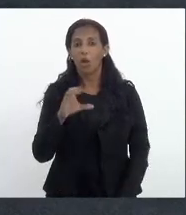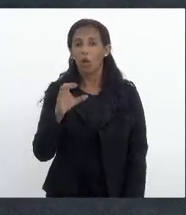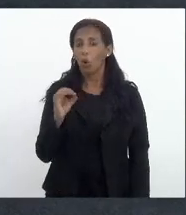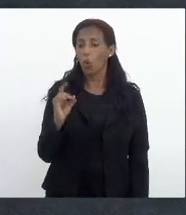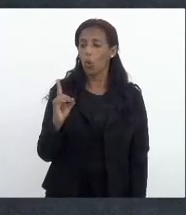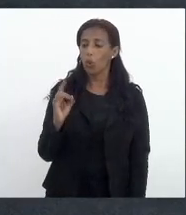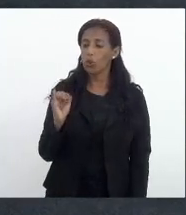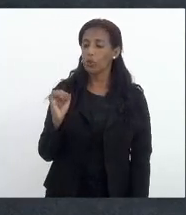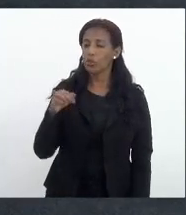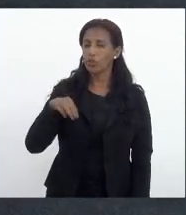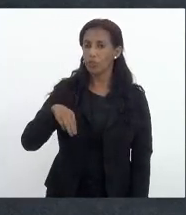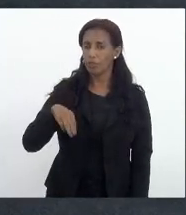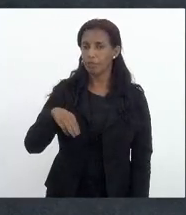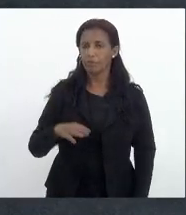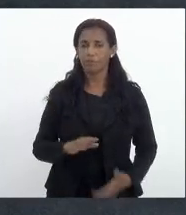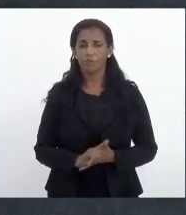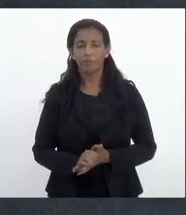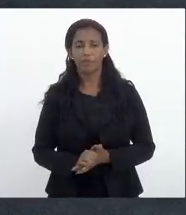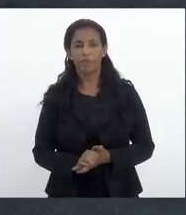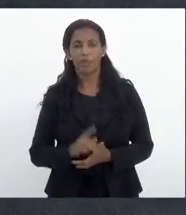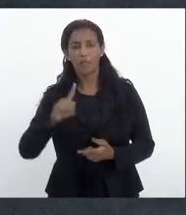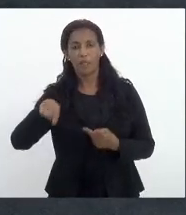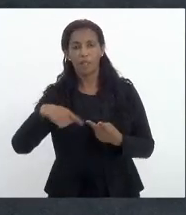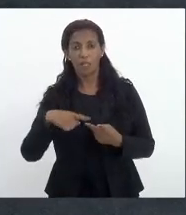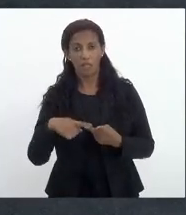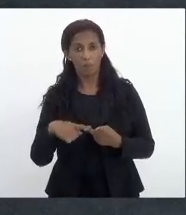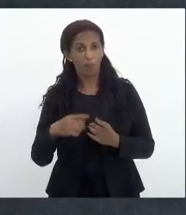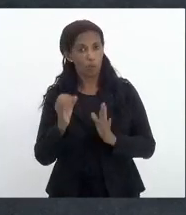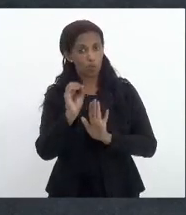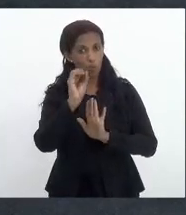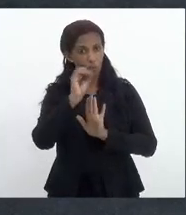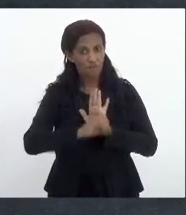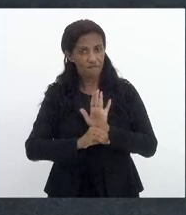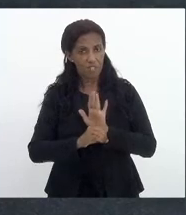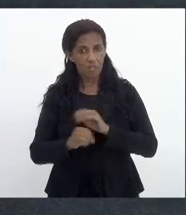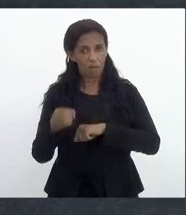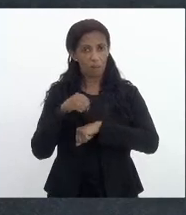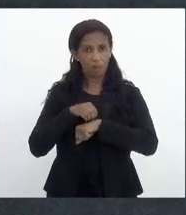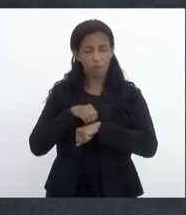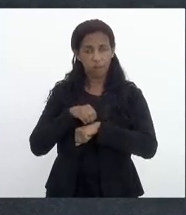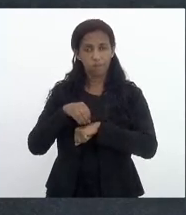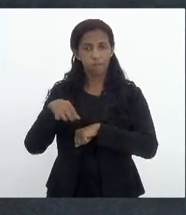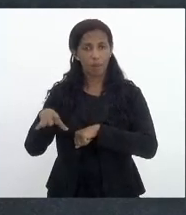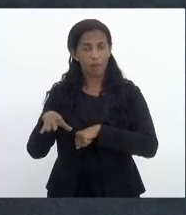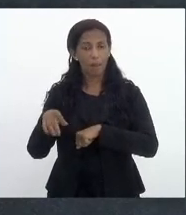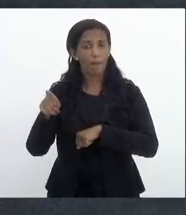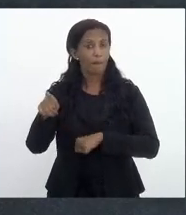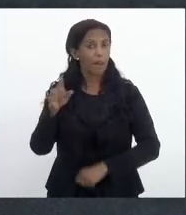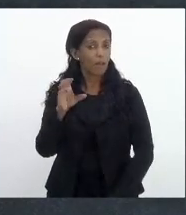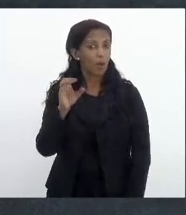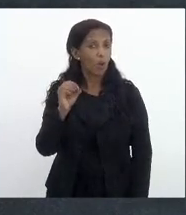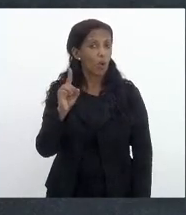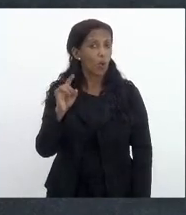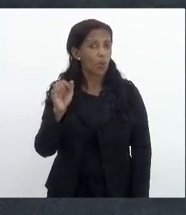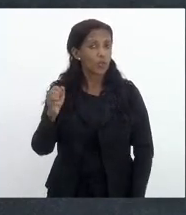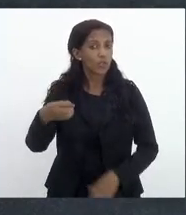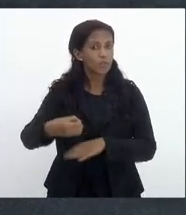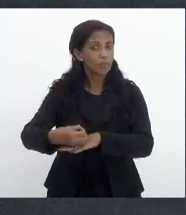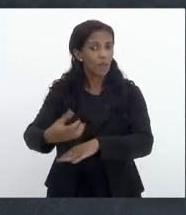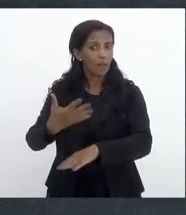e depois oficiamos para que a Codim nos